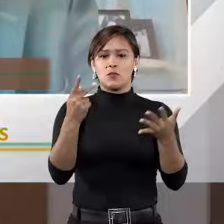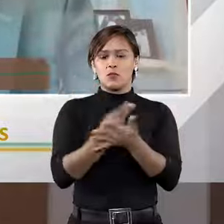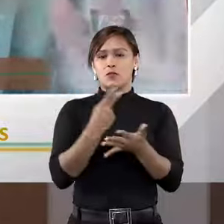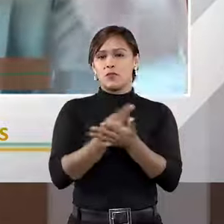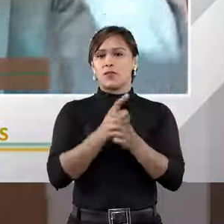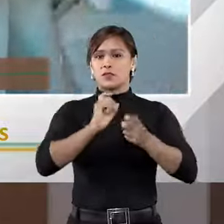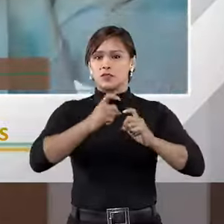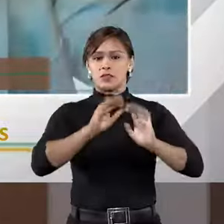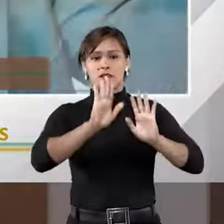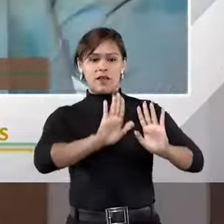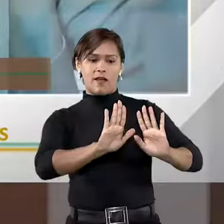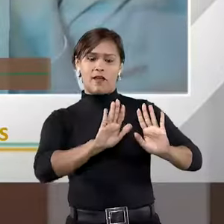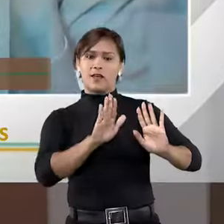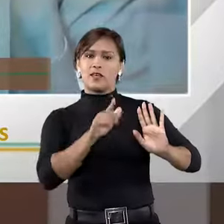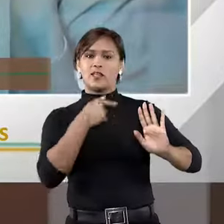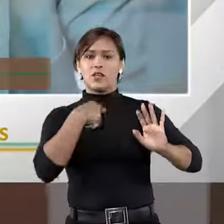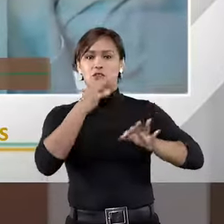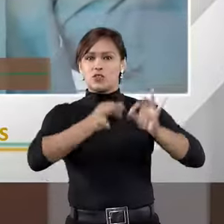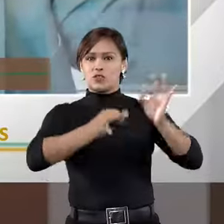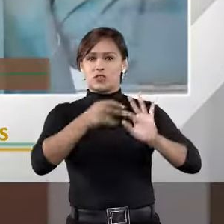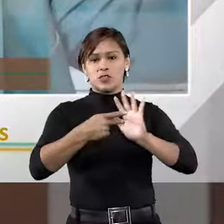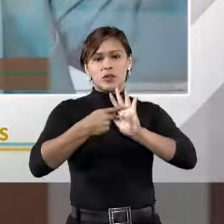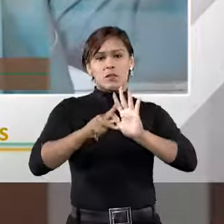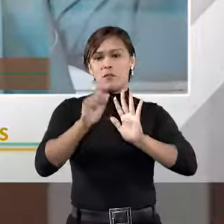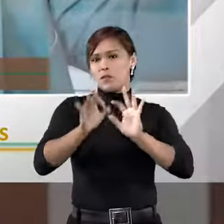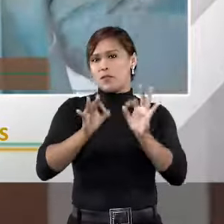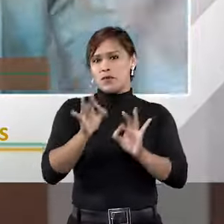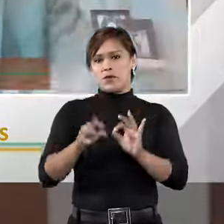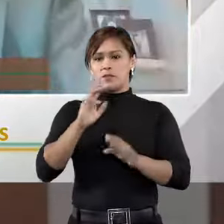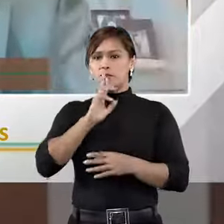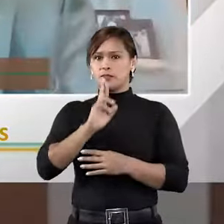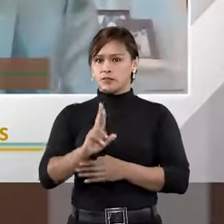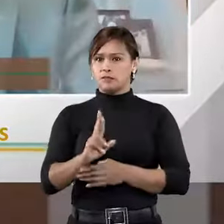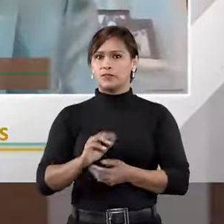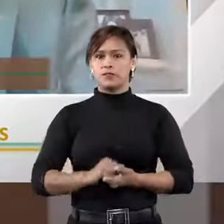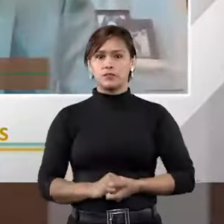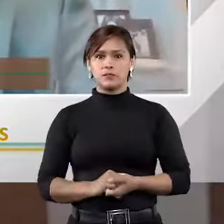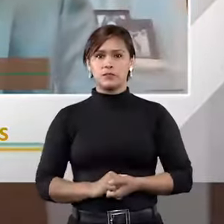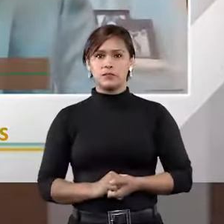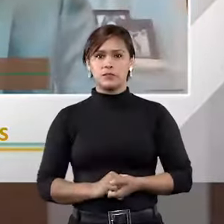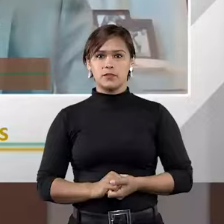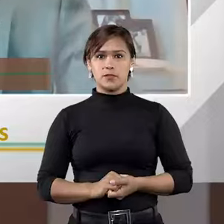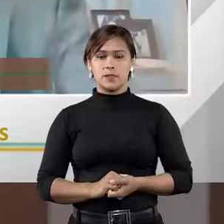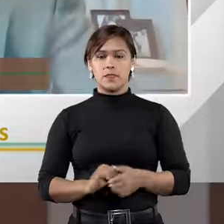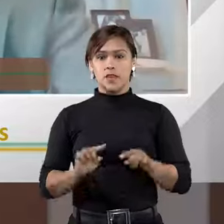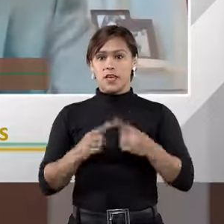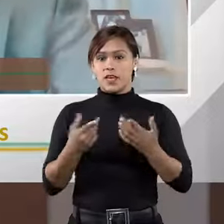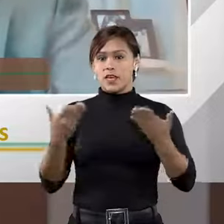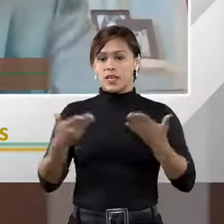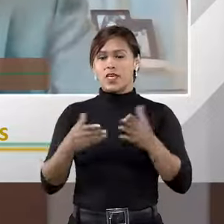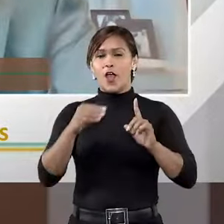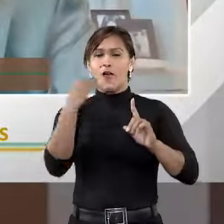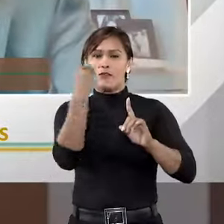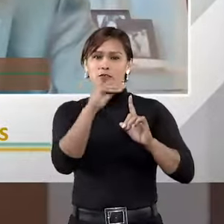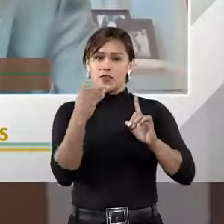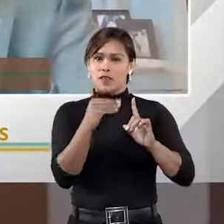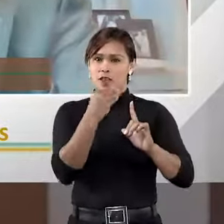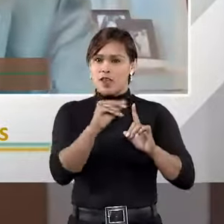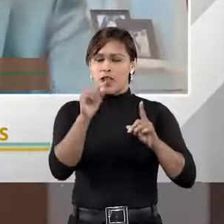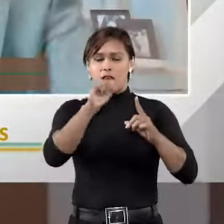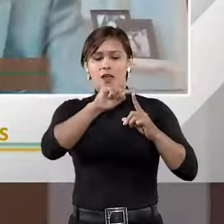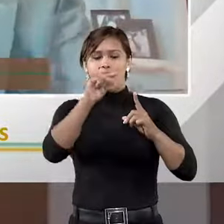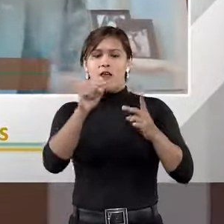administrativa. E há uma reserva de judiciário, digamos assim. E quanto ao vulnerável,